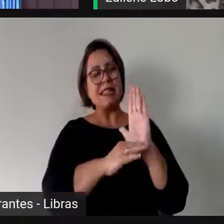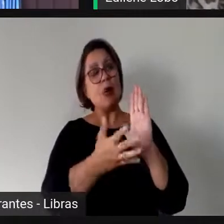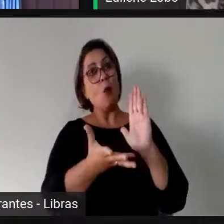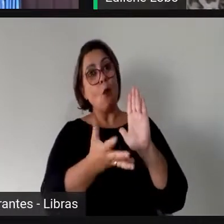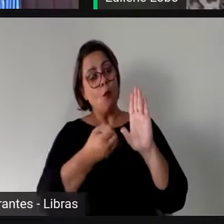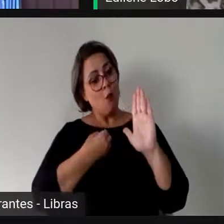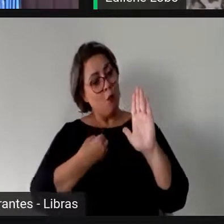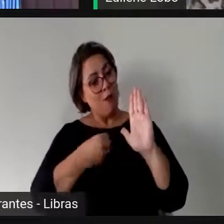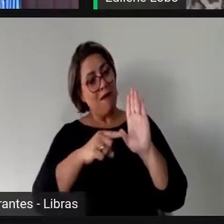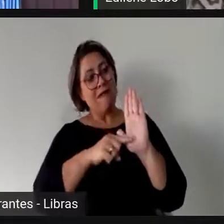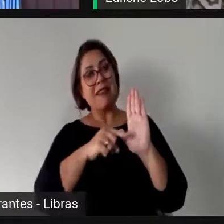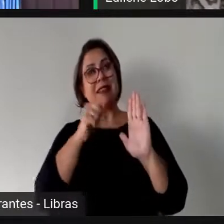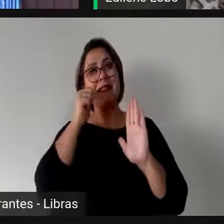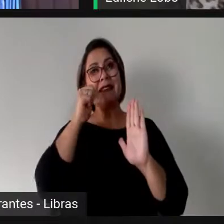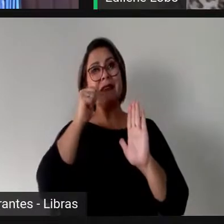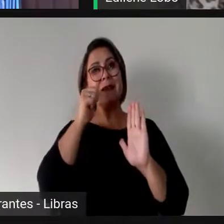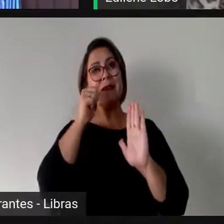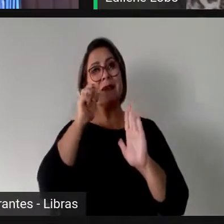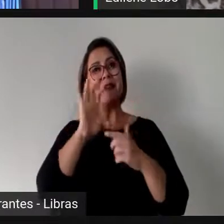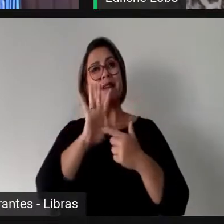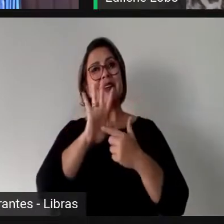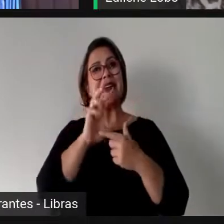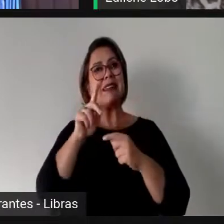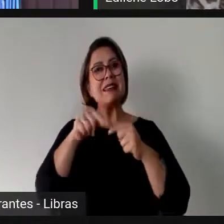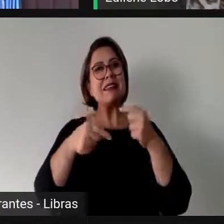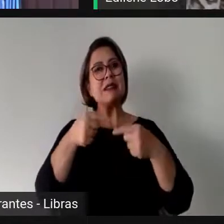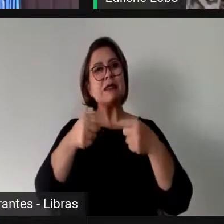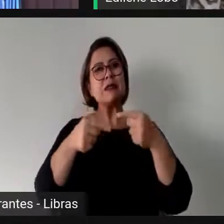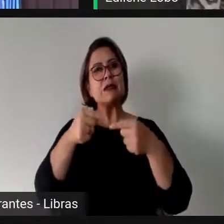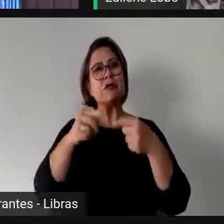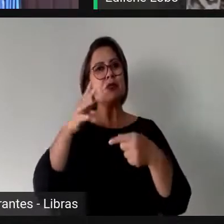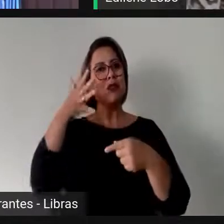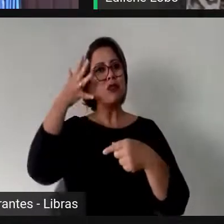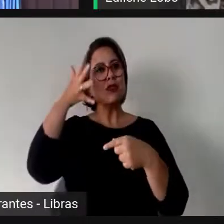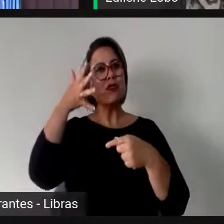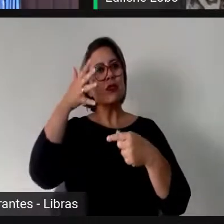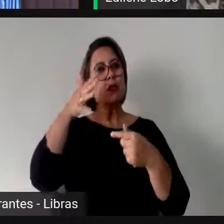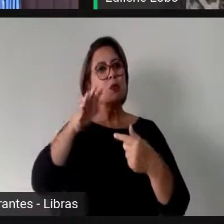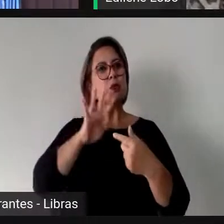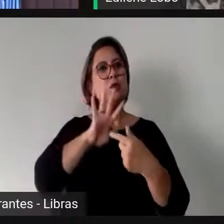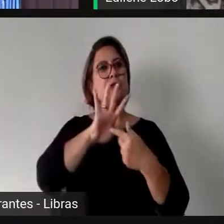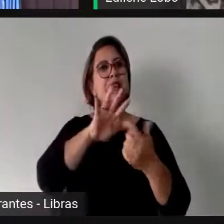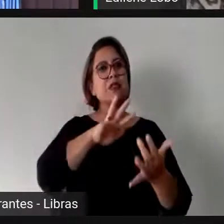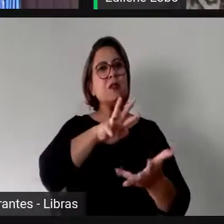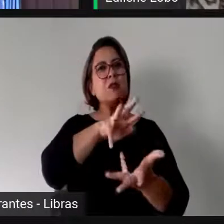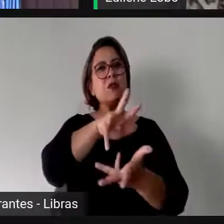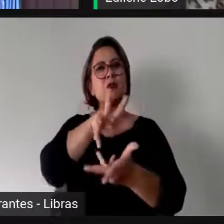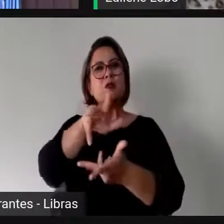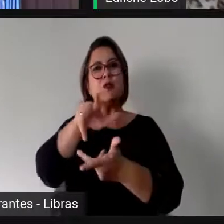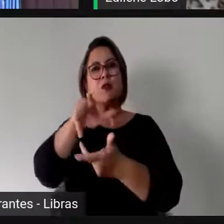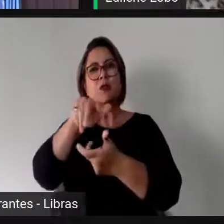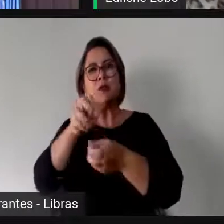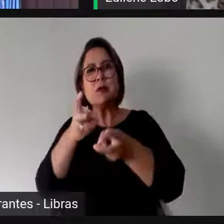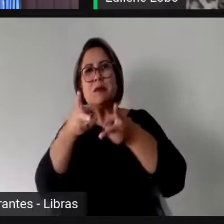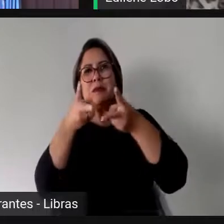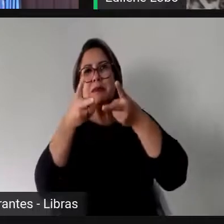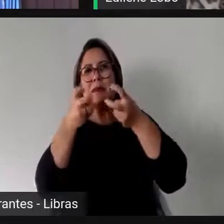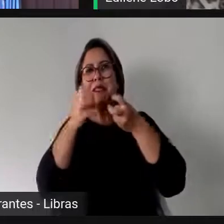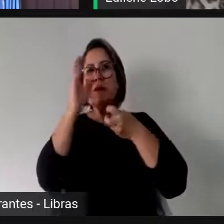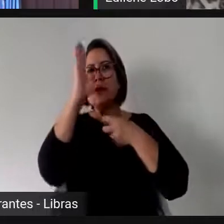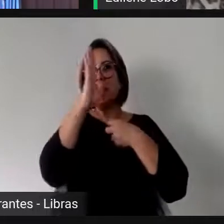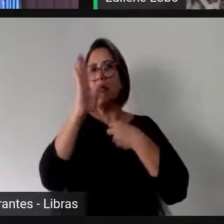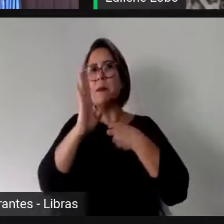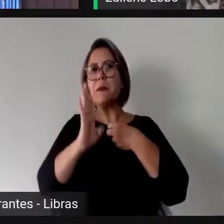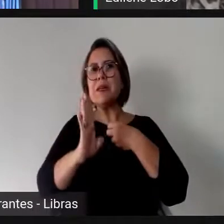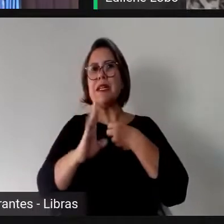interna, revelando o que é o Brasil para o mundo, no que se refere a mulheres na política, antes de tudo é